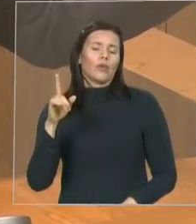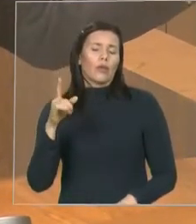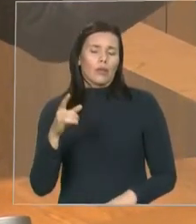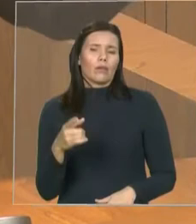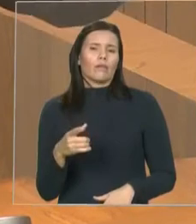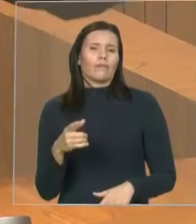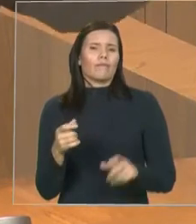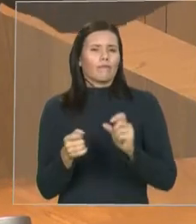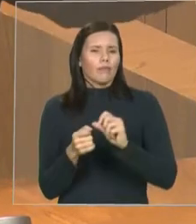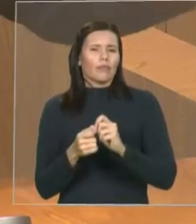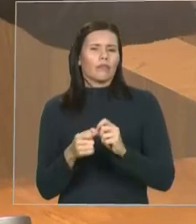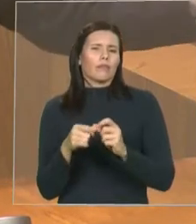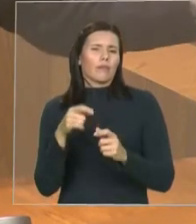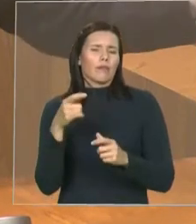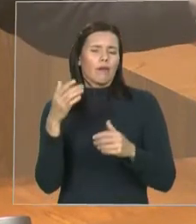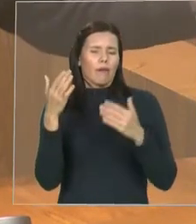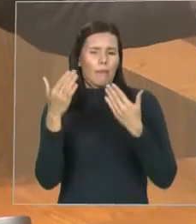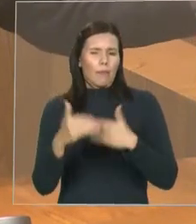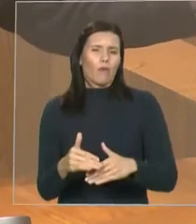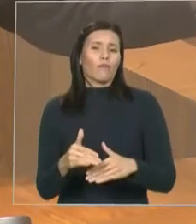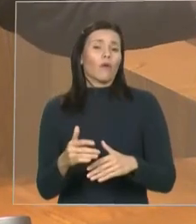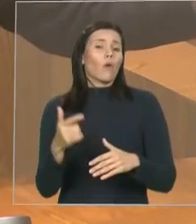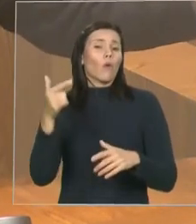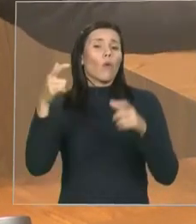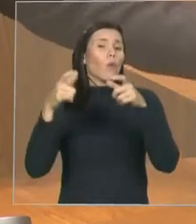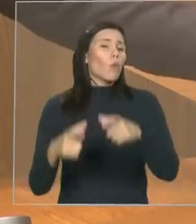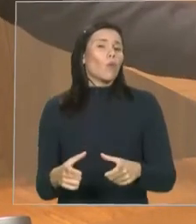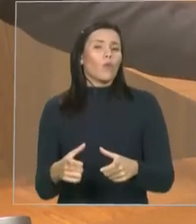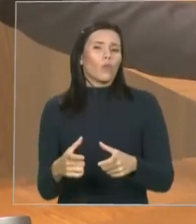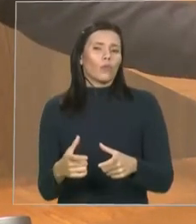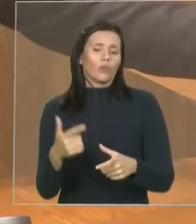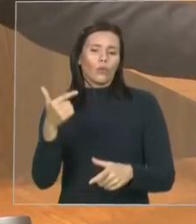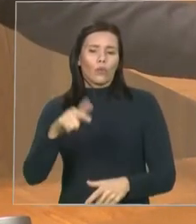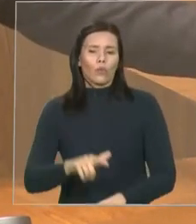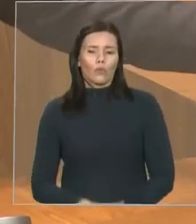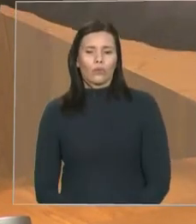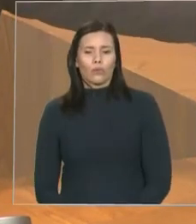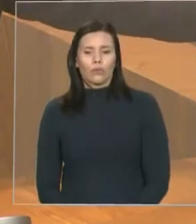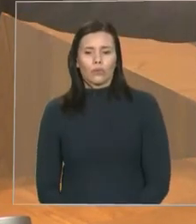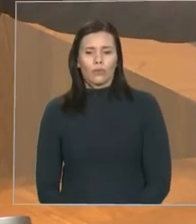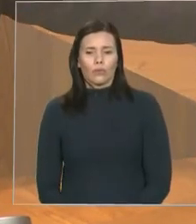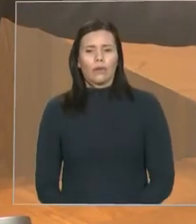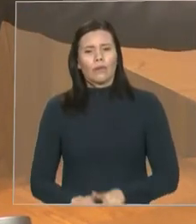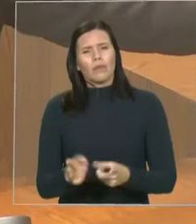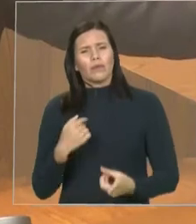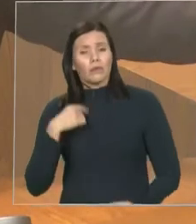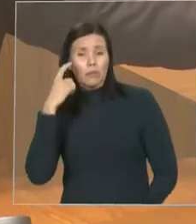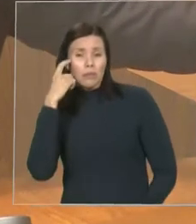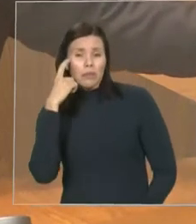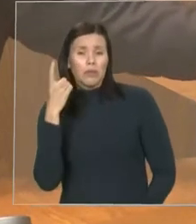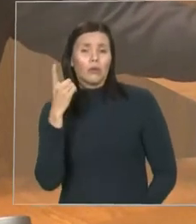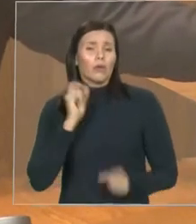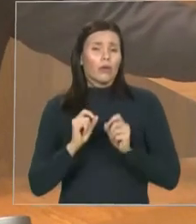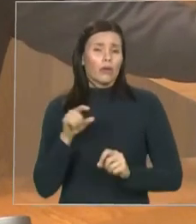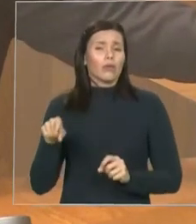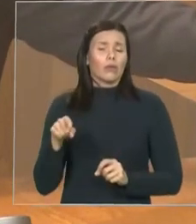senhoras e senhores, outra localidade, no Maranhão, por que outra localidade no Piauí?